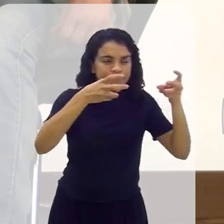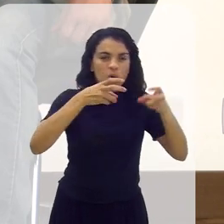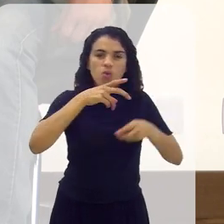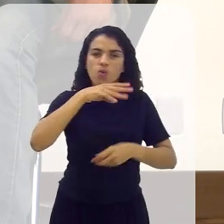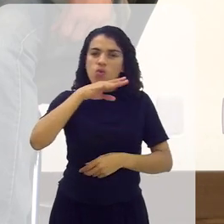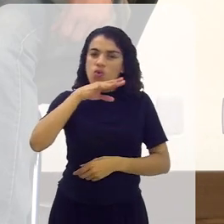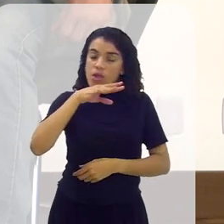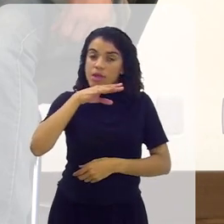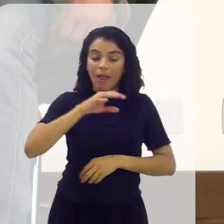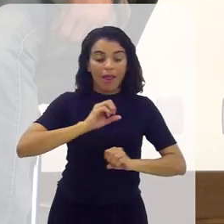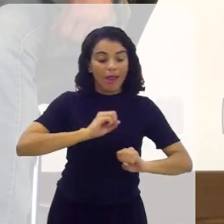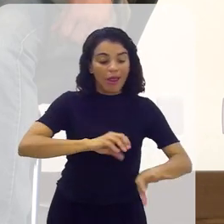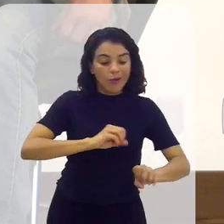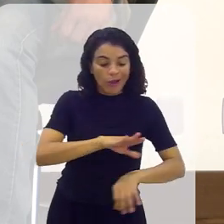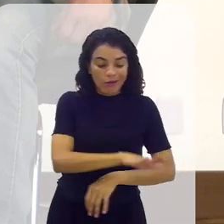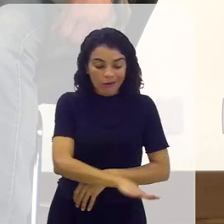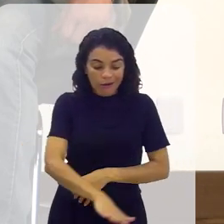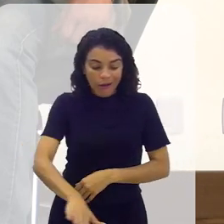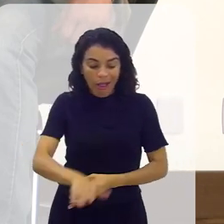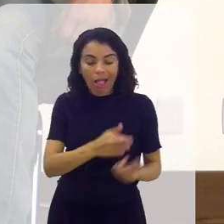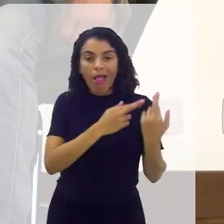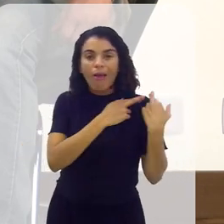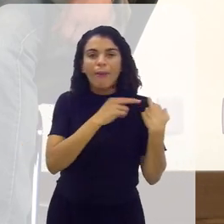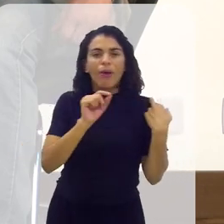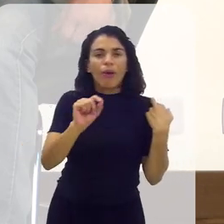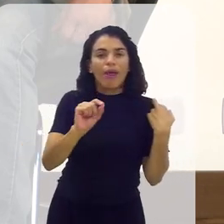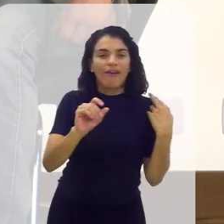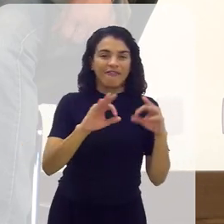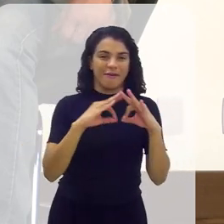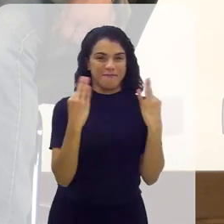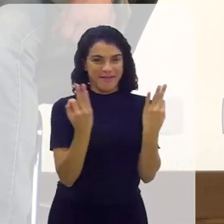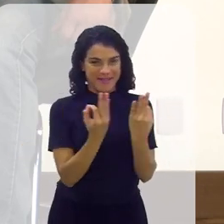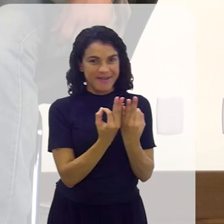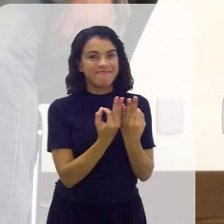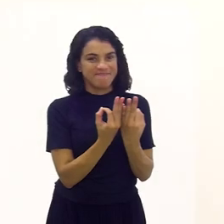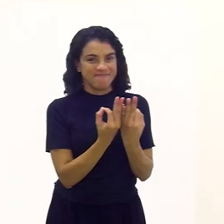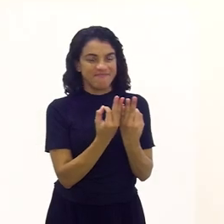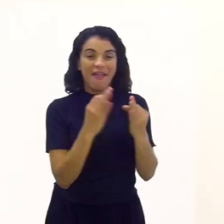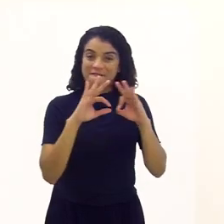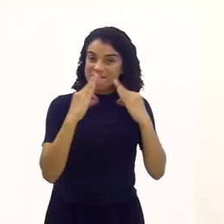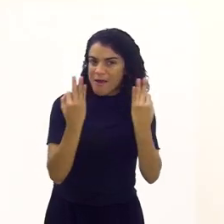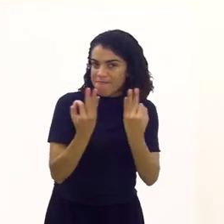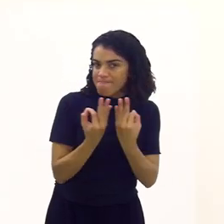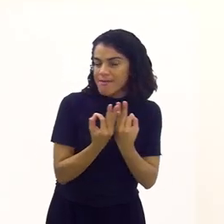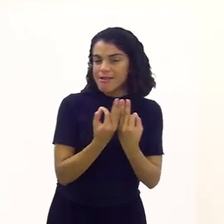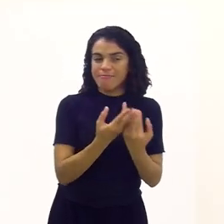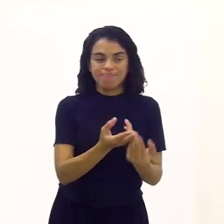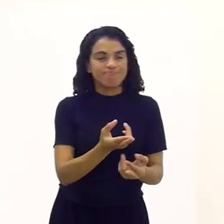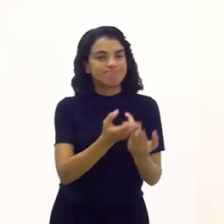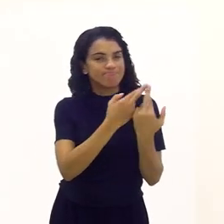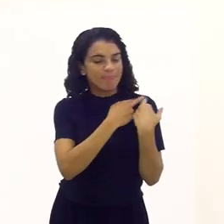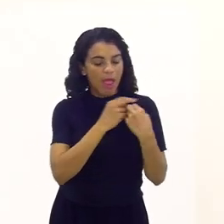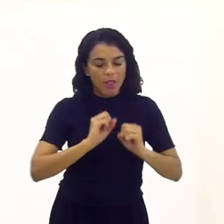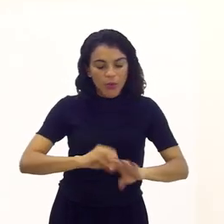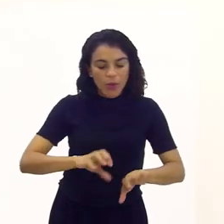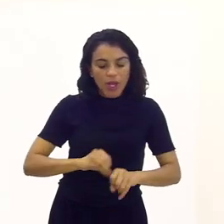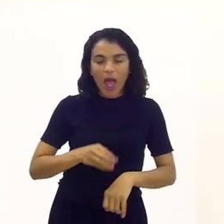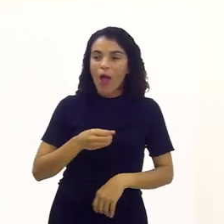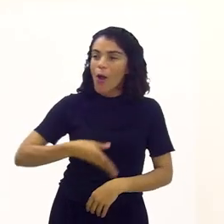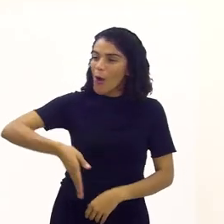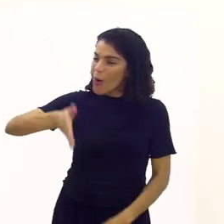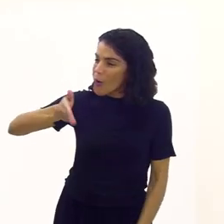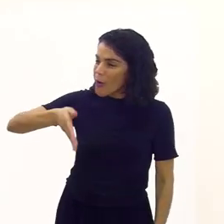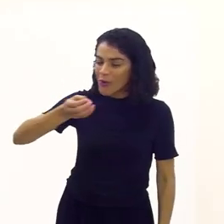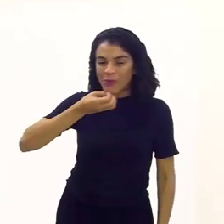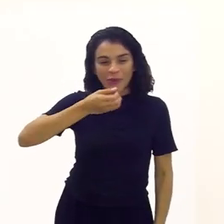A educação da criança sempre foi responsabilidade da família. Educar. Bom dia, boa tarde, como